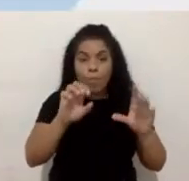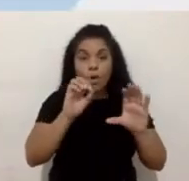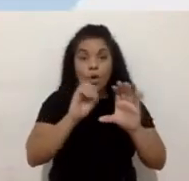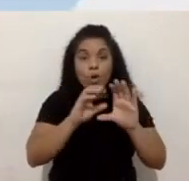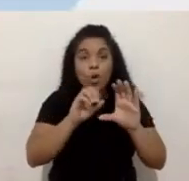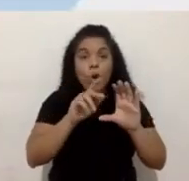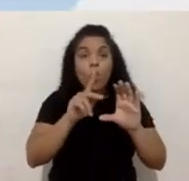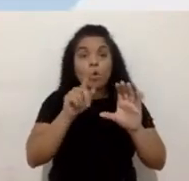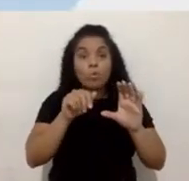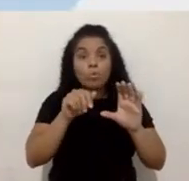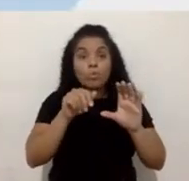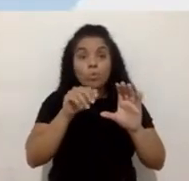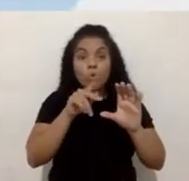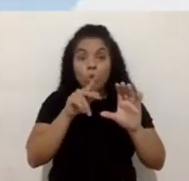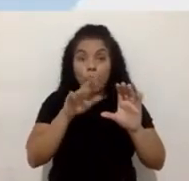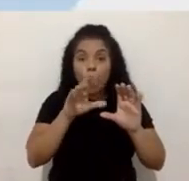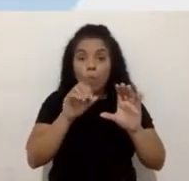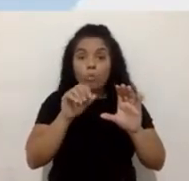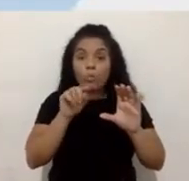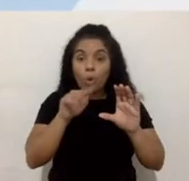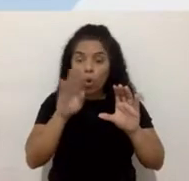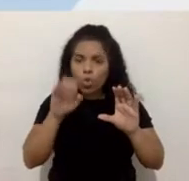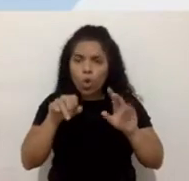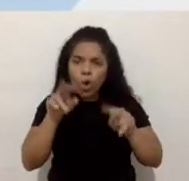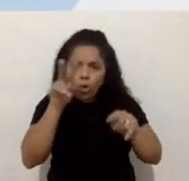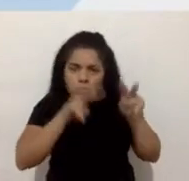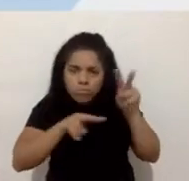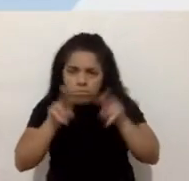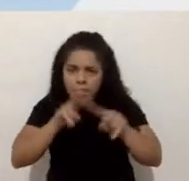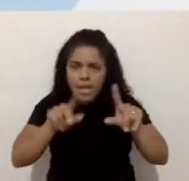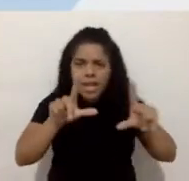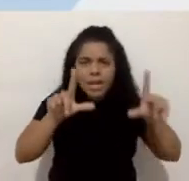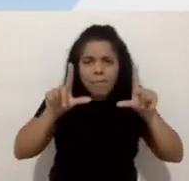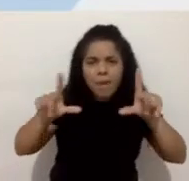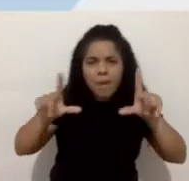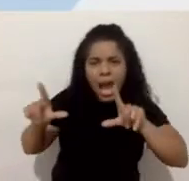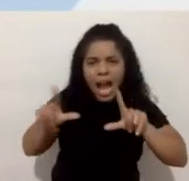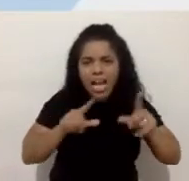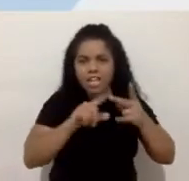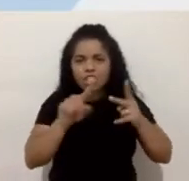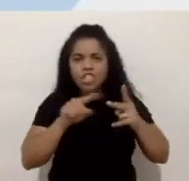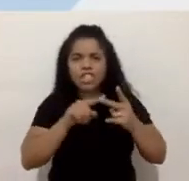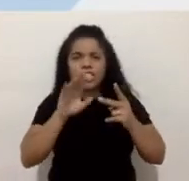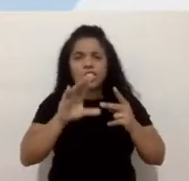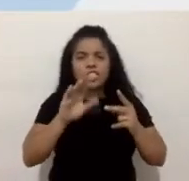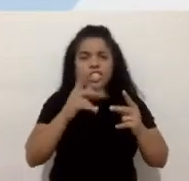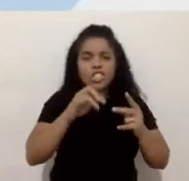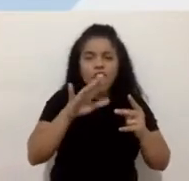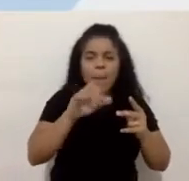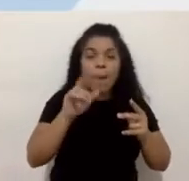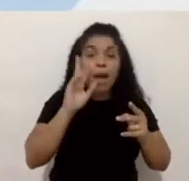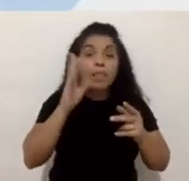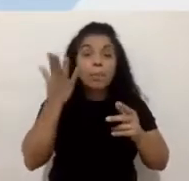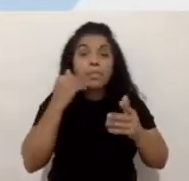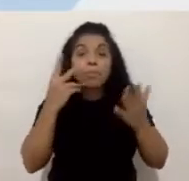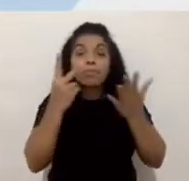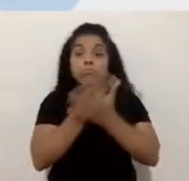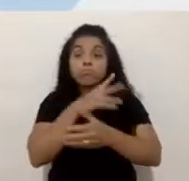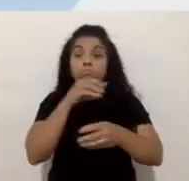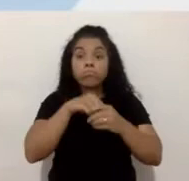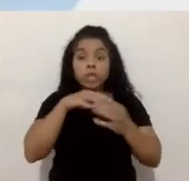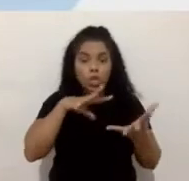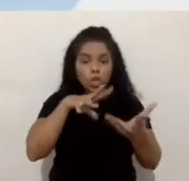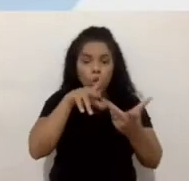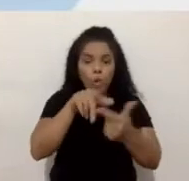rápida na página, olhando aí as imagens, as chamadas, para a gente saber o que está acontecendo no mundo, né, naquele